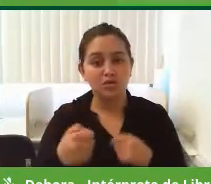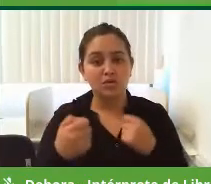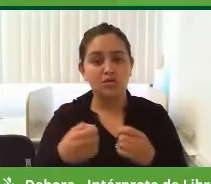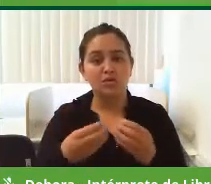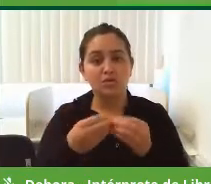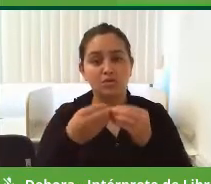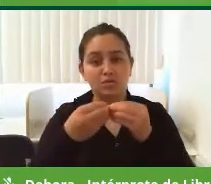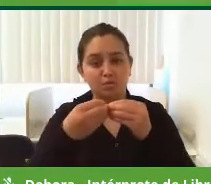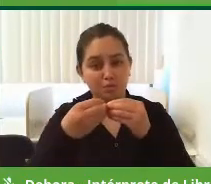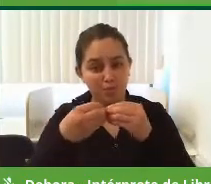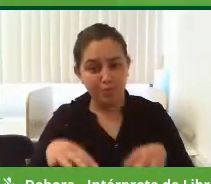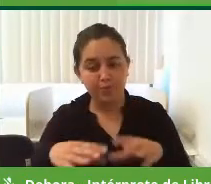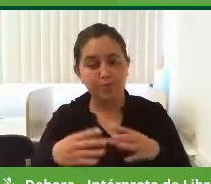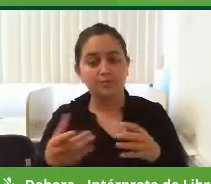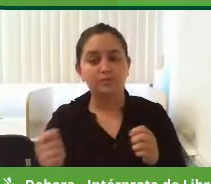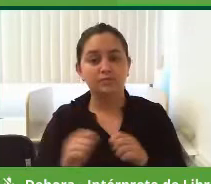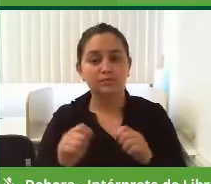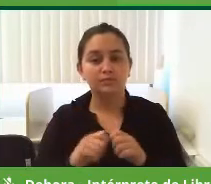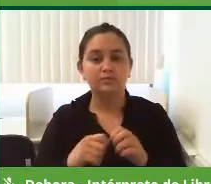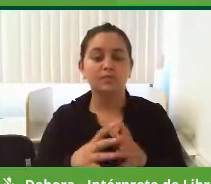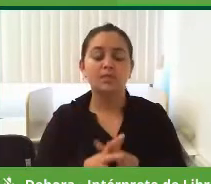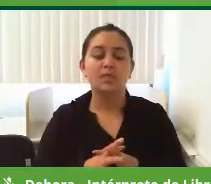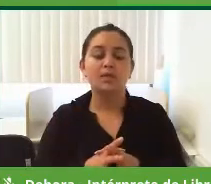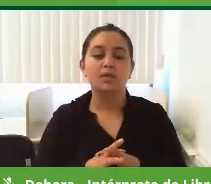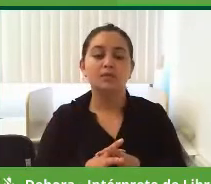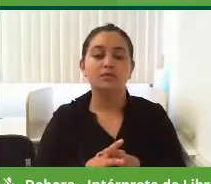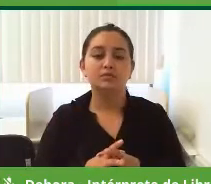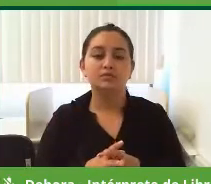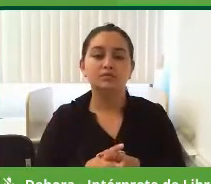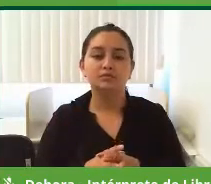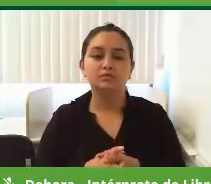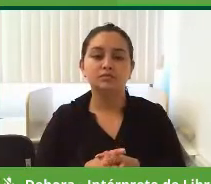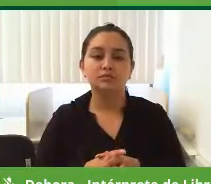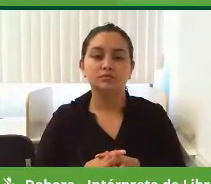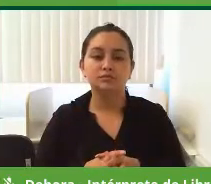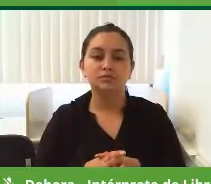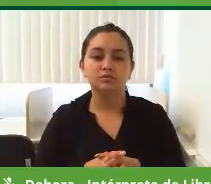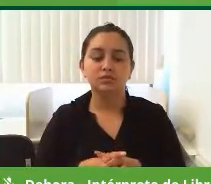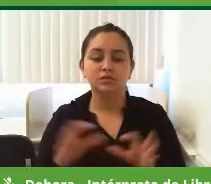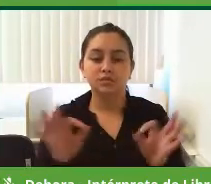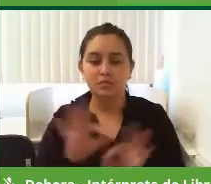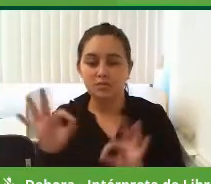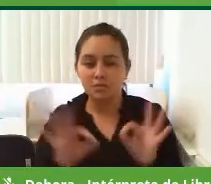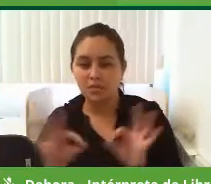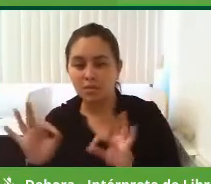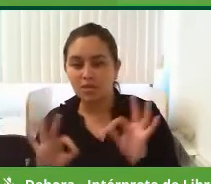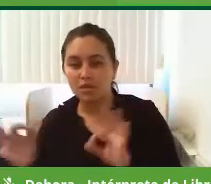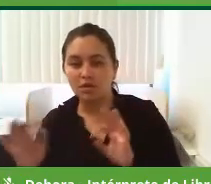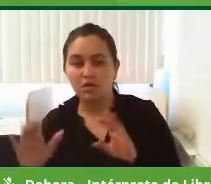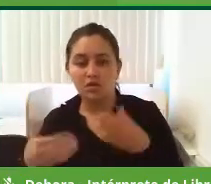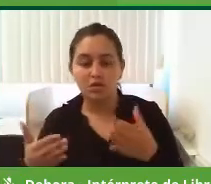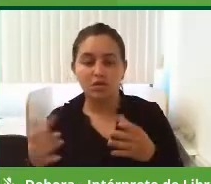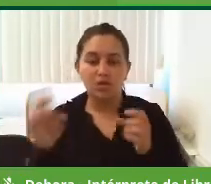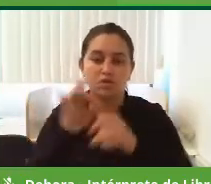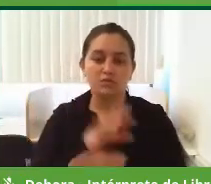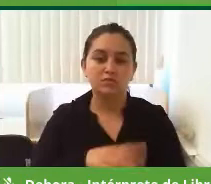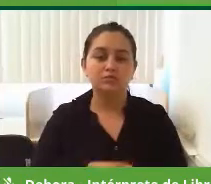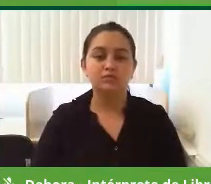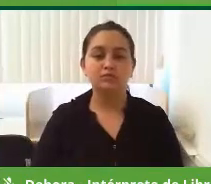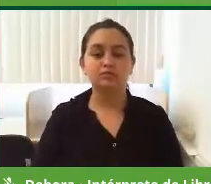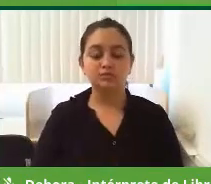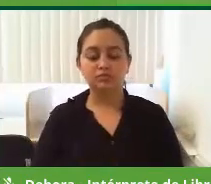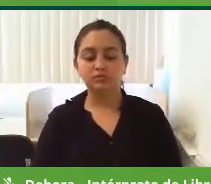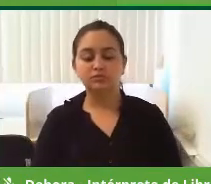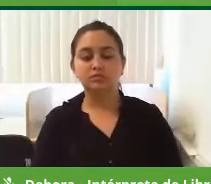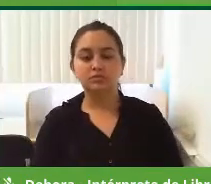fazer os, tipo assim, os reparos na rede, quando rompe, tem que fazer, né?